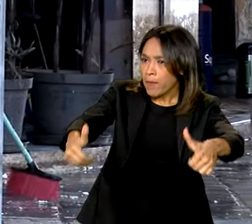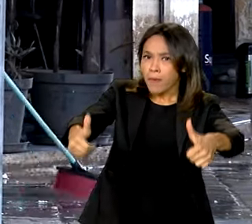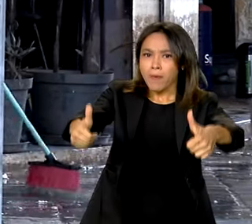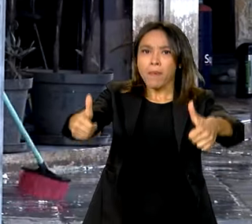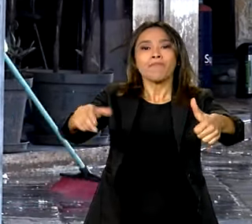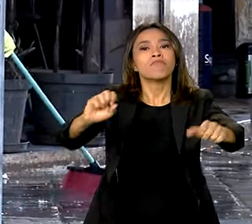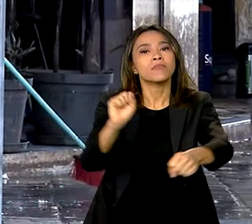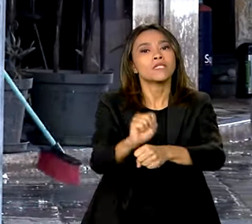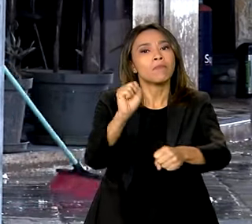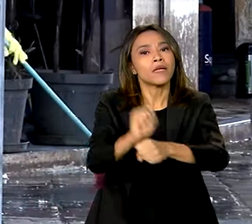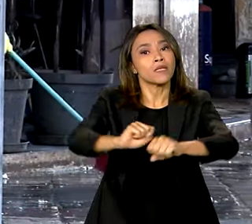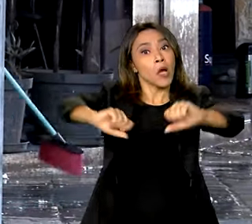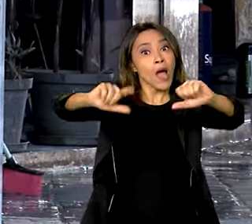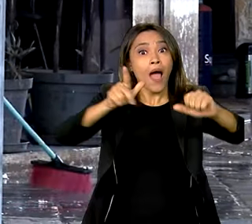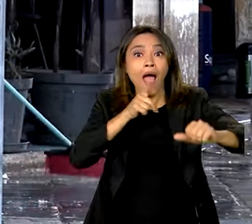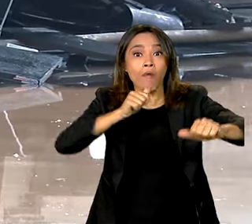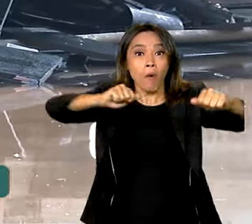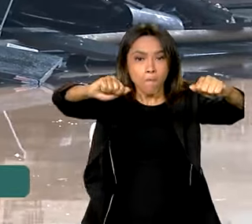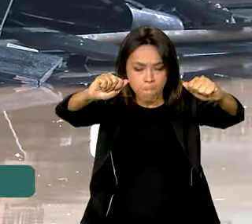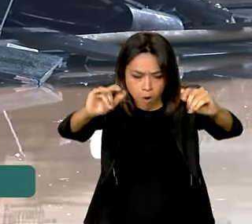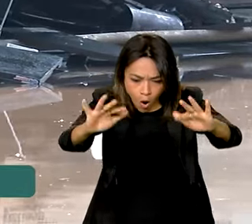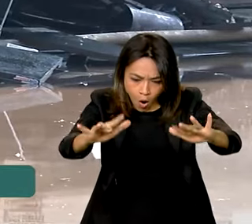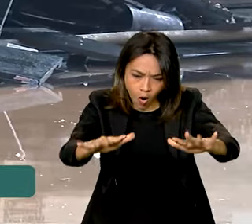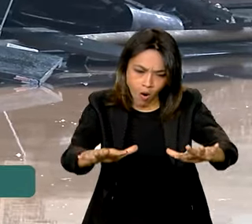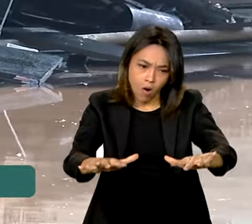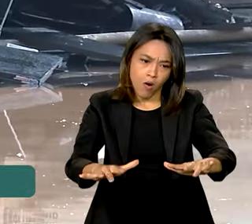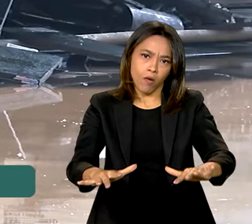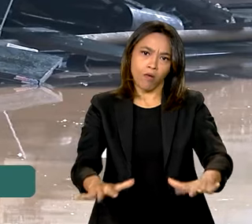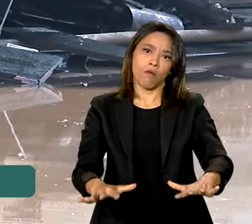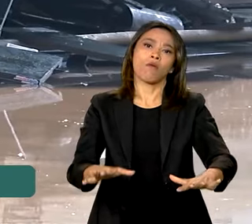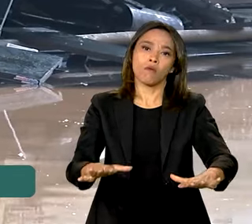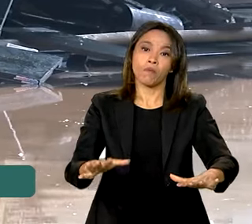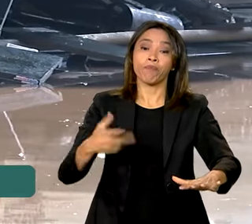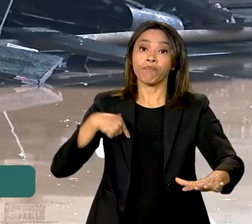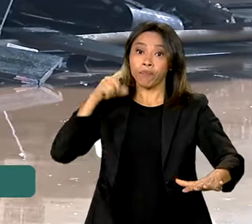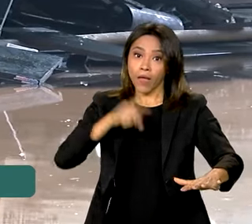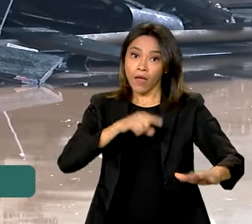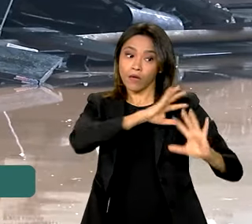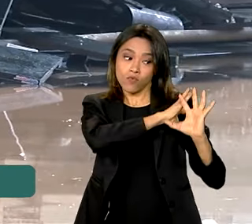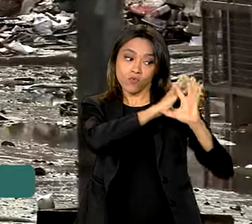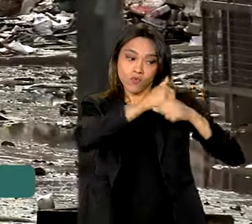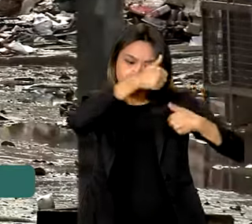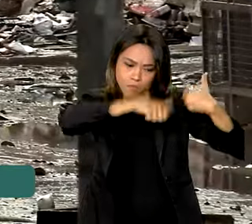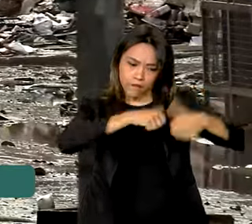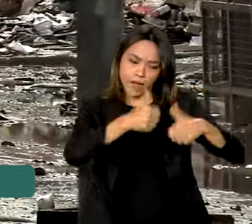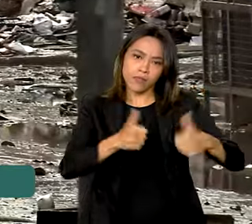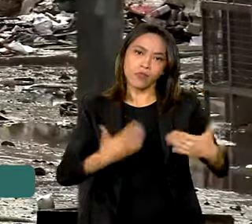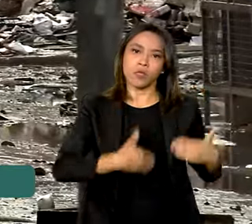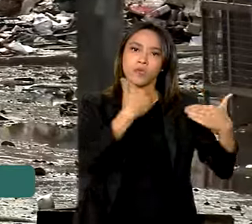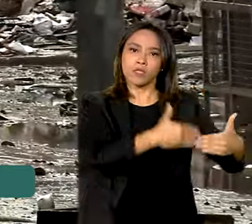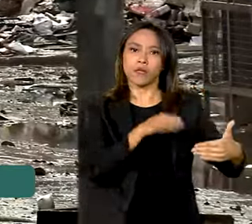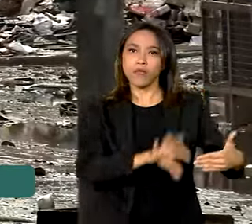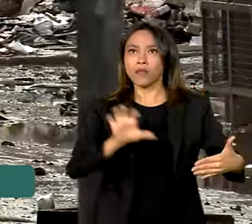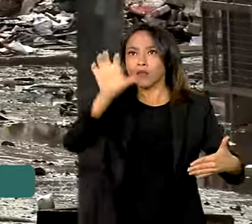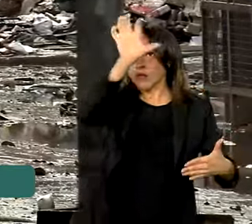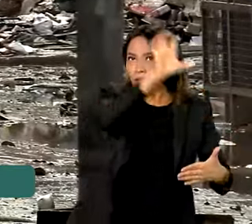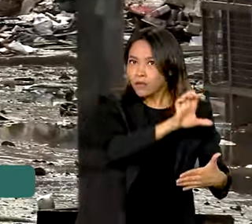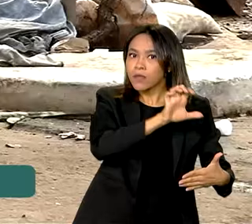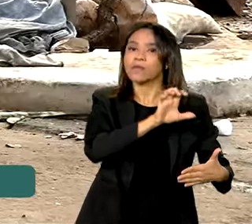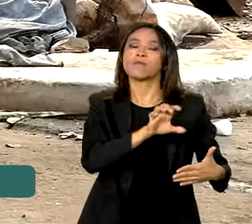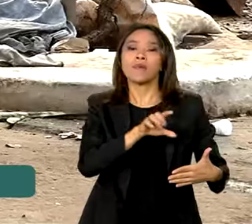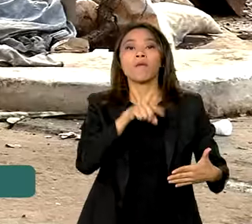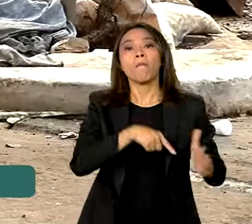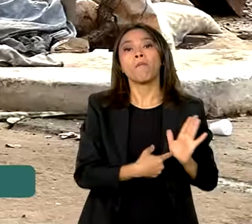secagem total das cidades. Um balanço do Ministério da Integração e do Desenvolvimento Regional